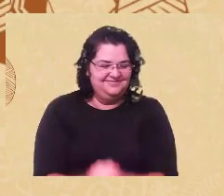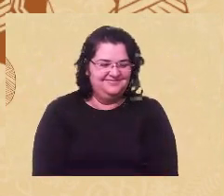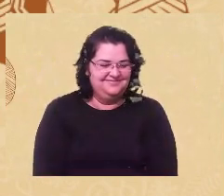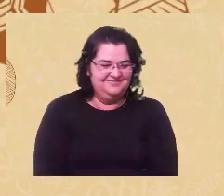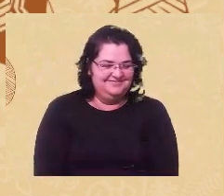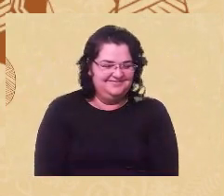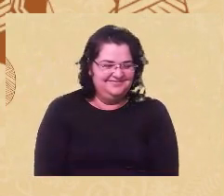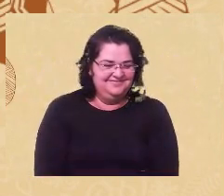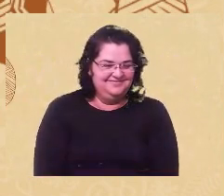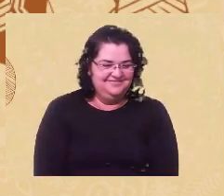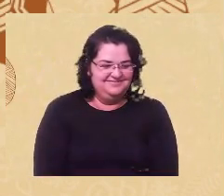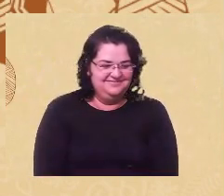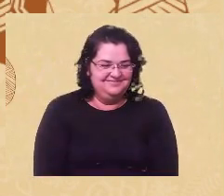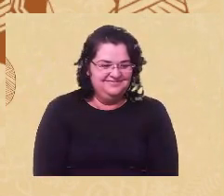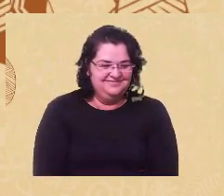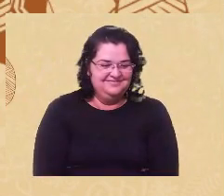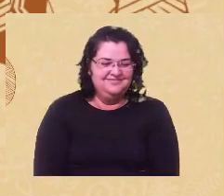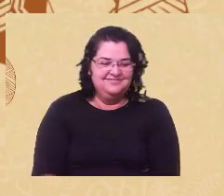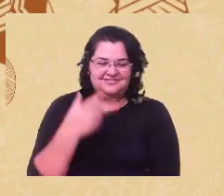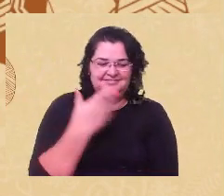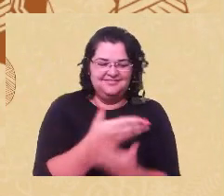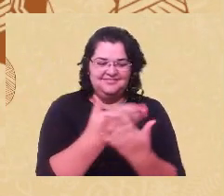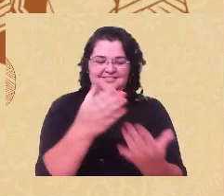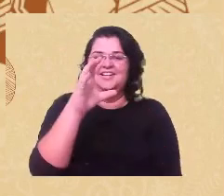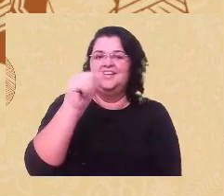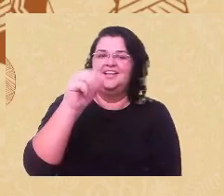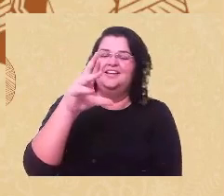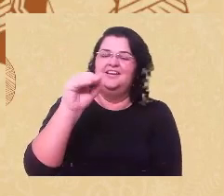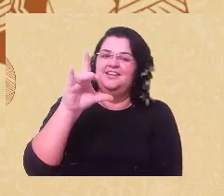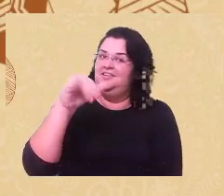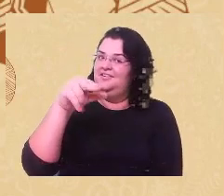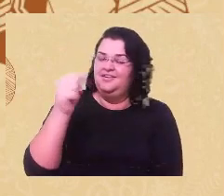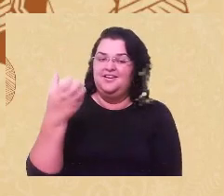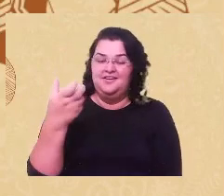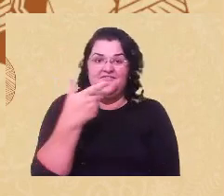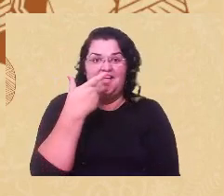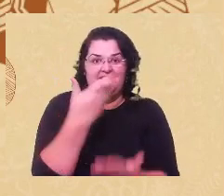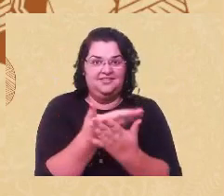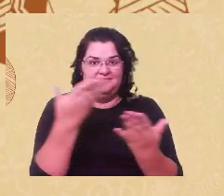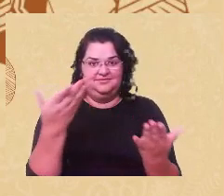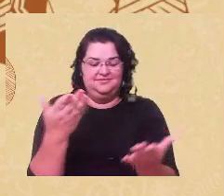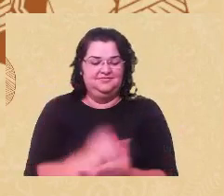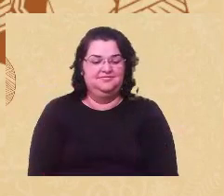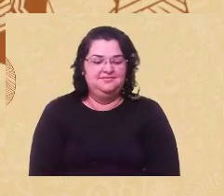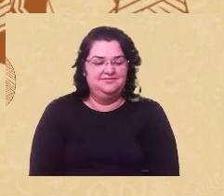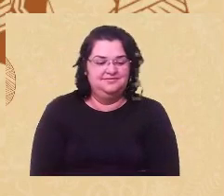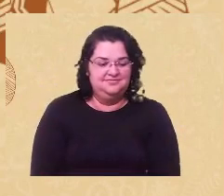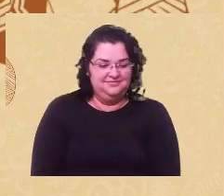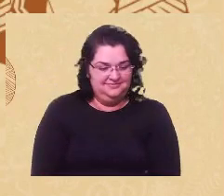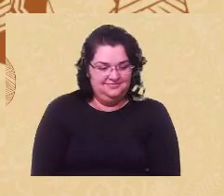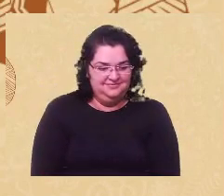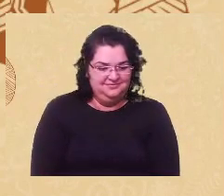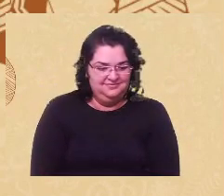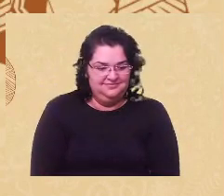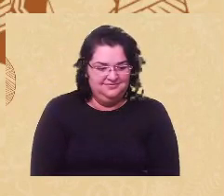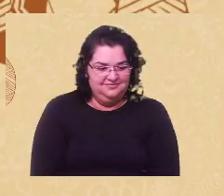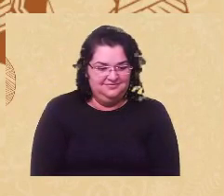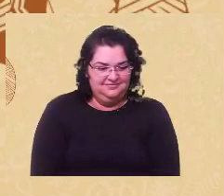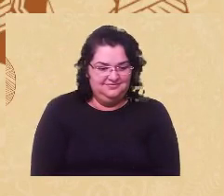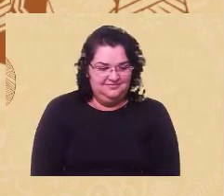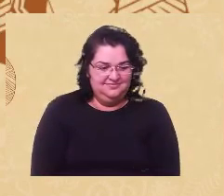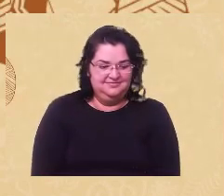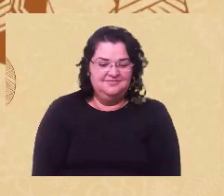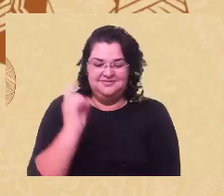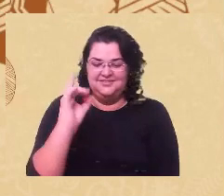Já passa a palavra para você, Carolina, caso você queira fazer mais algum complemento. Só tenho a reverenciar